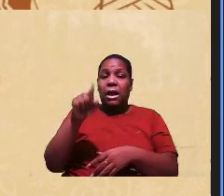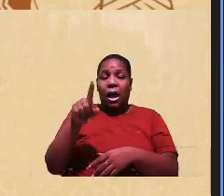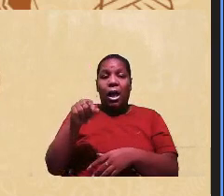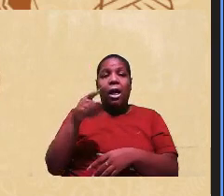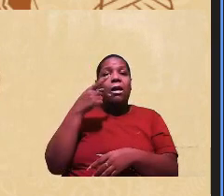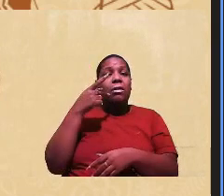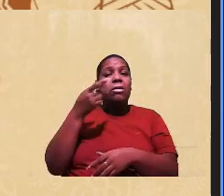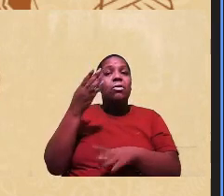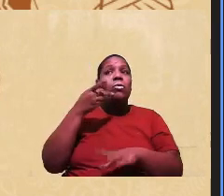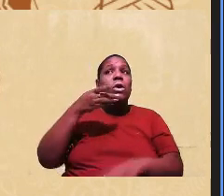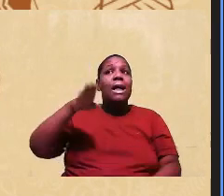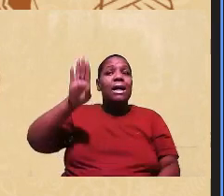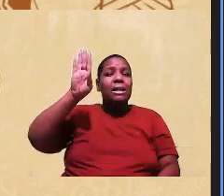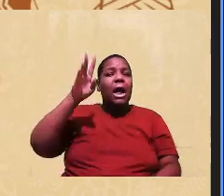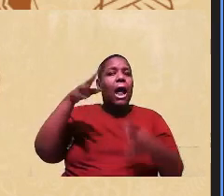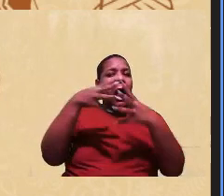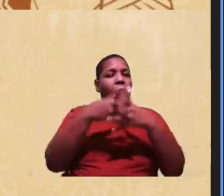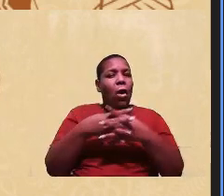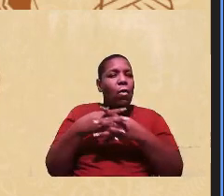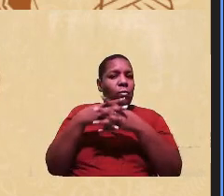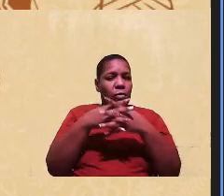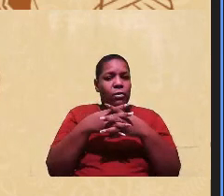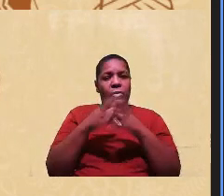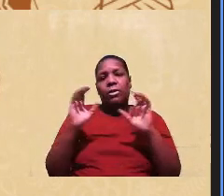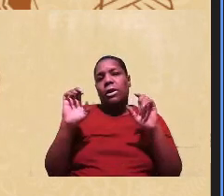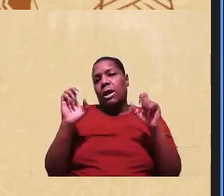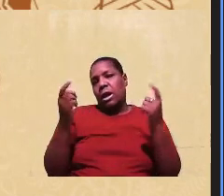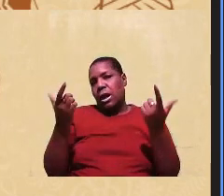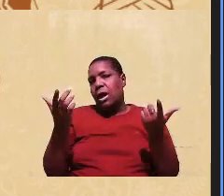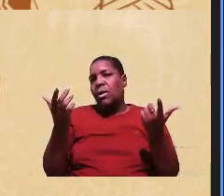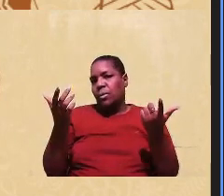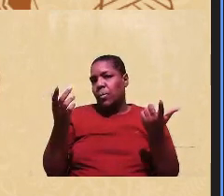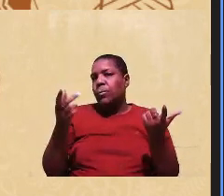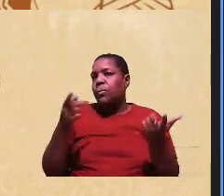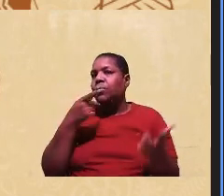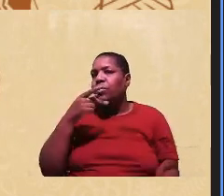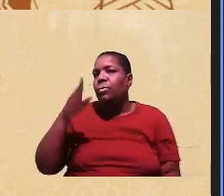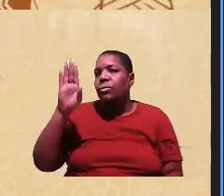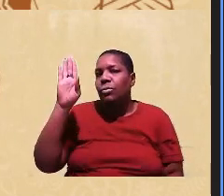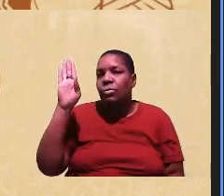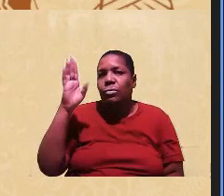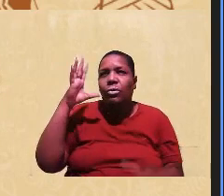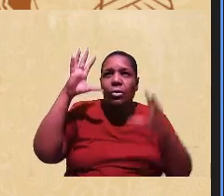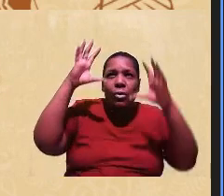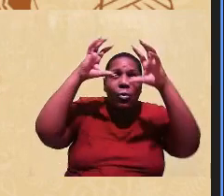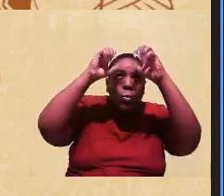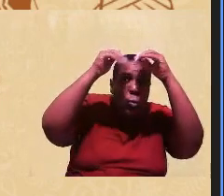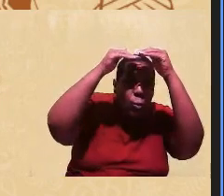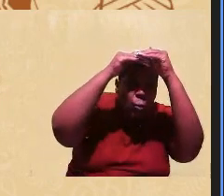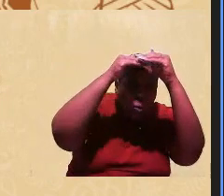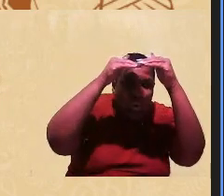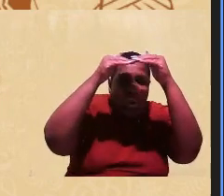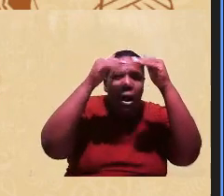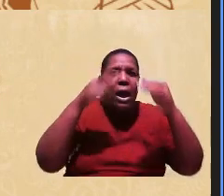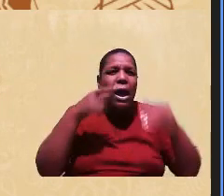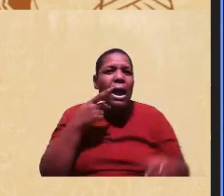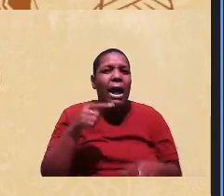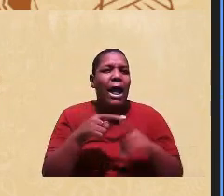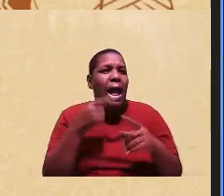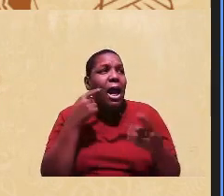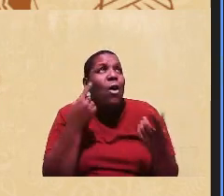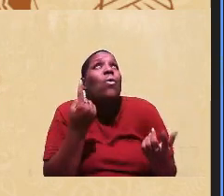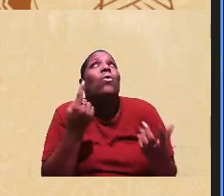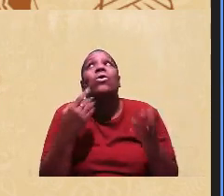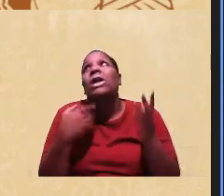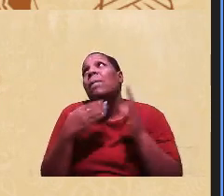candidato que quer confundir a banca. é óbvio que se o candidato opta por um lugar escuro da casa, ele pode dizer, ah, mas é o único que eu tenho,